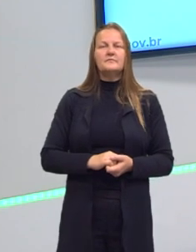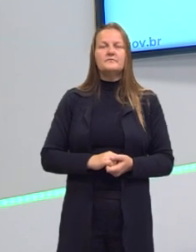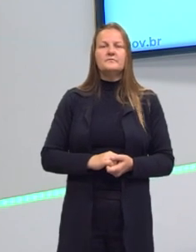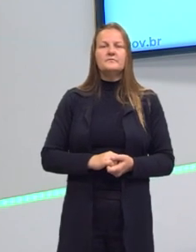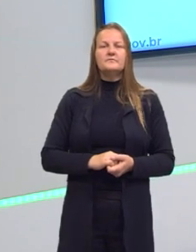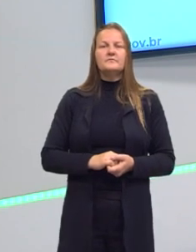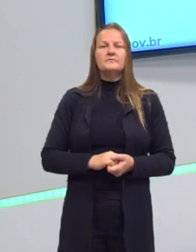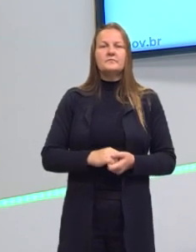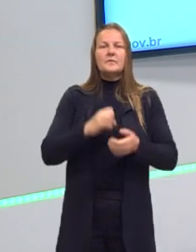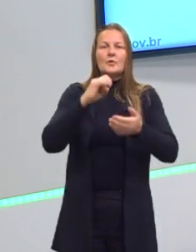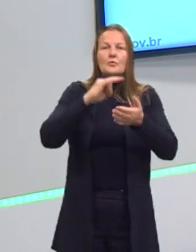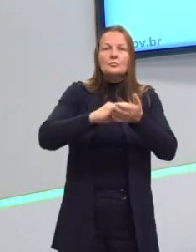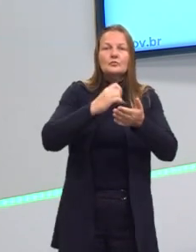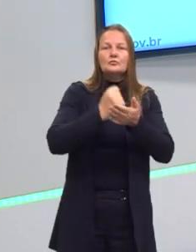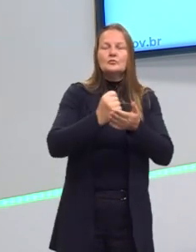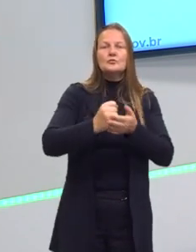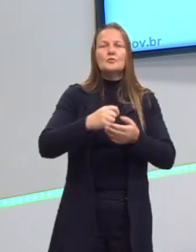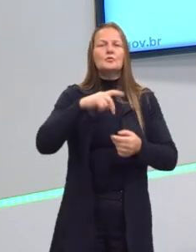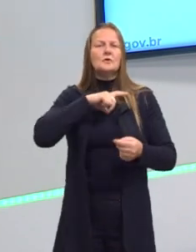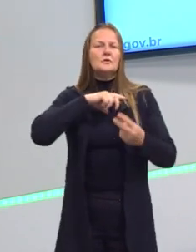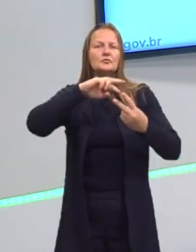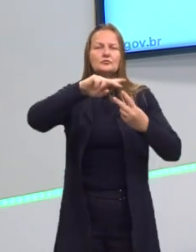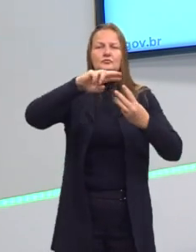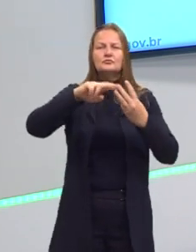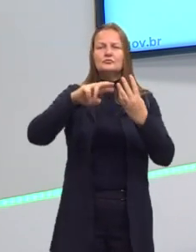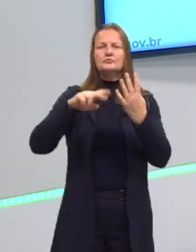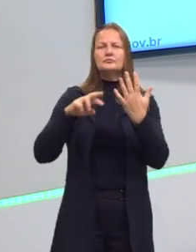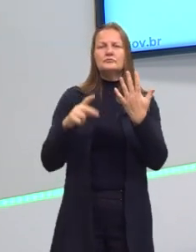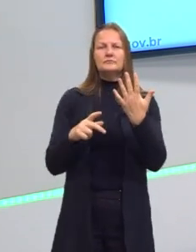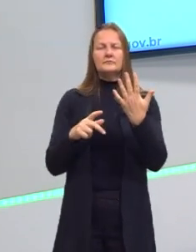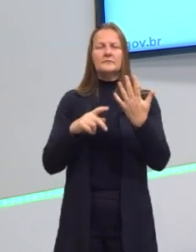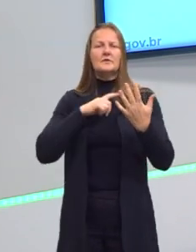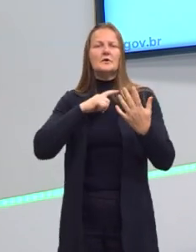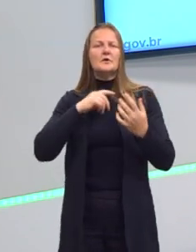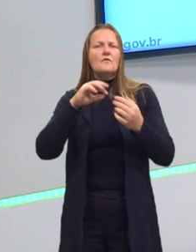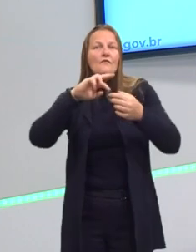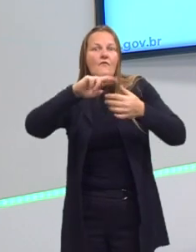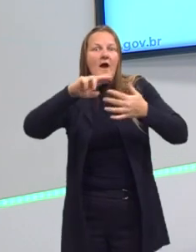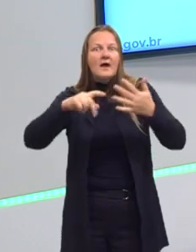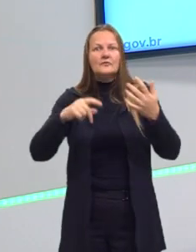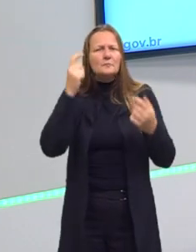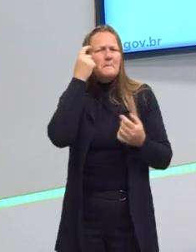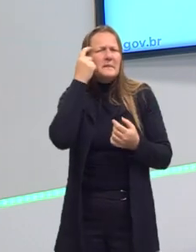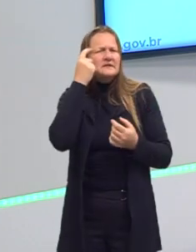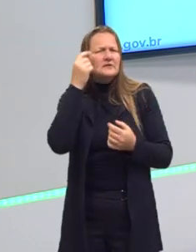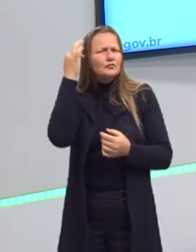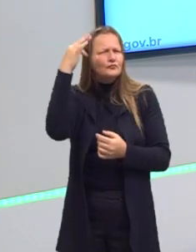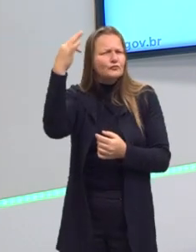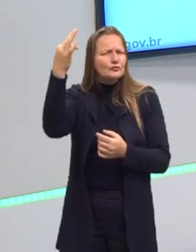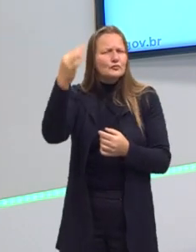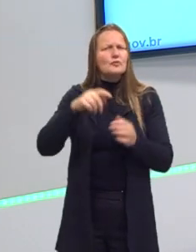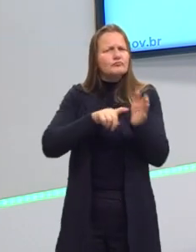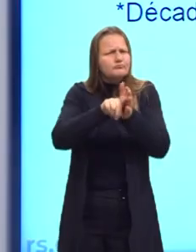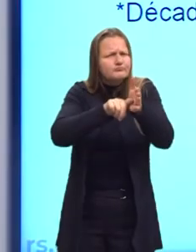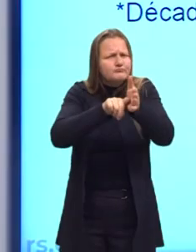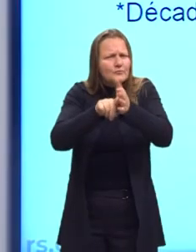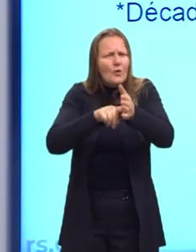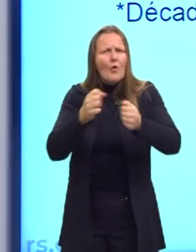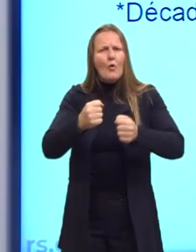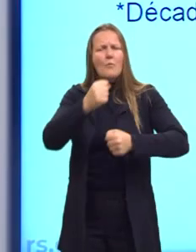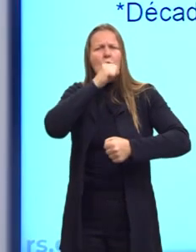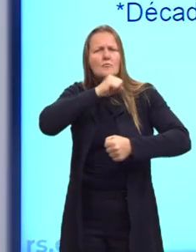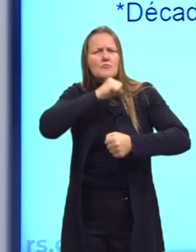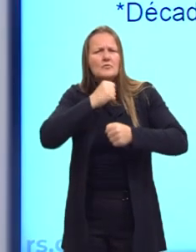contratualistas, Hobbes, Rousseau, Montesquieu, O John Luke, eles questionam muito o antigo regime,